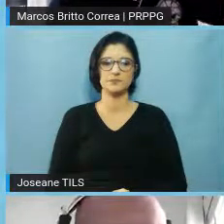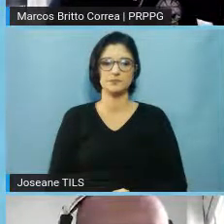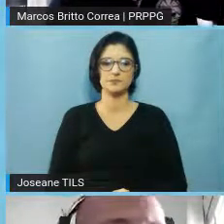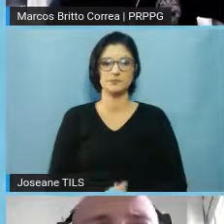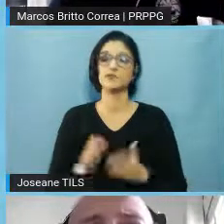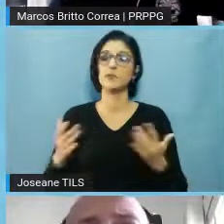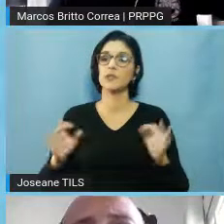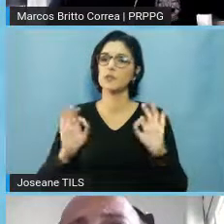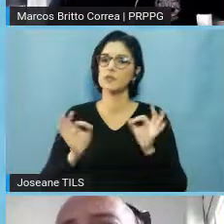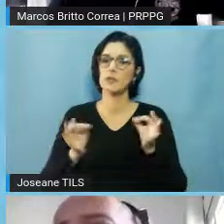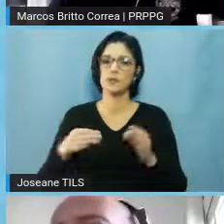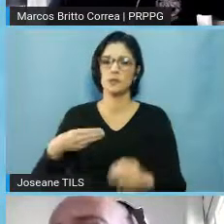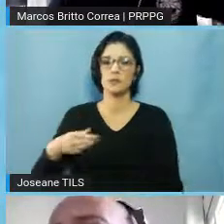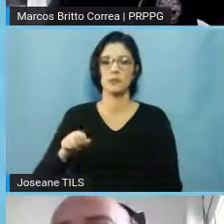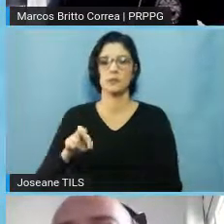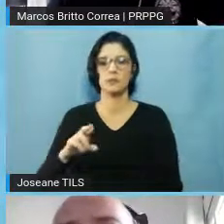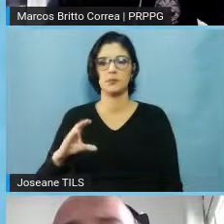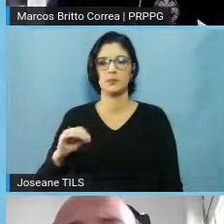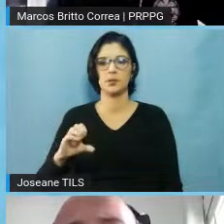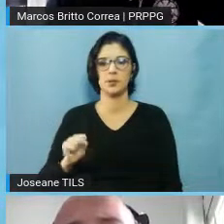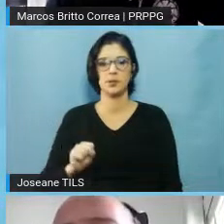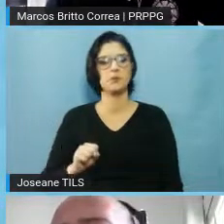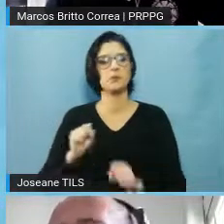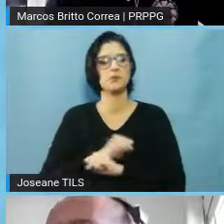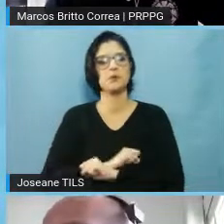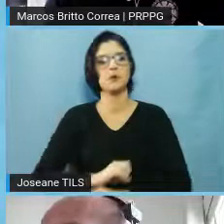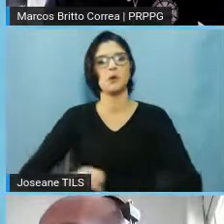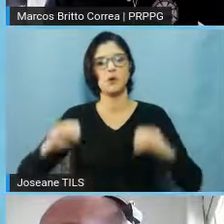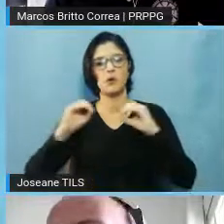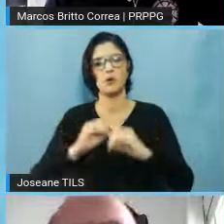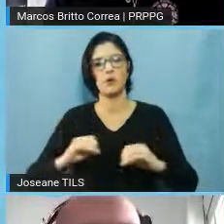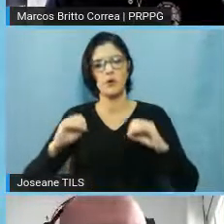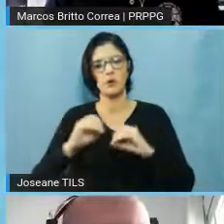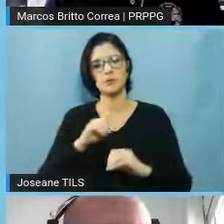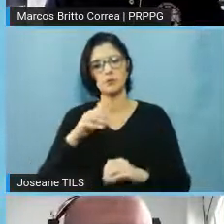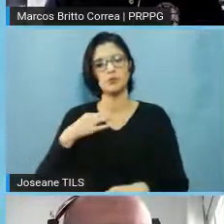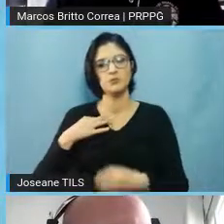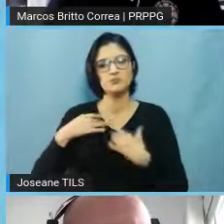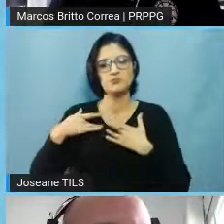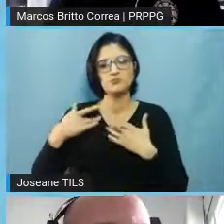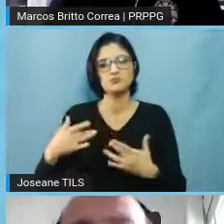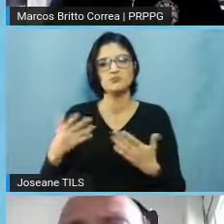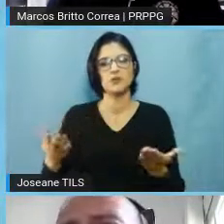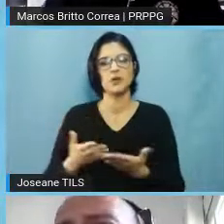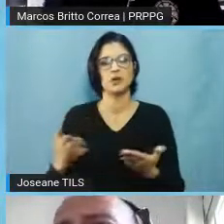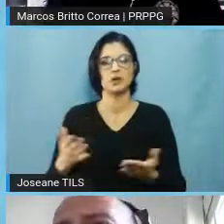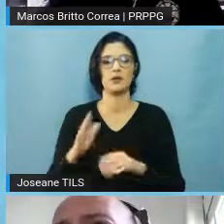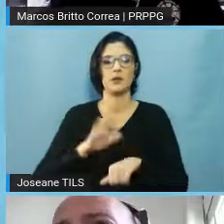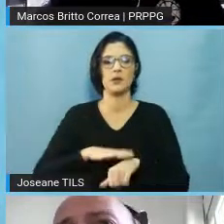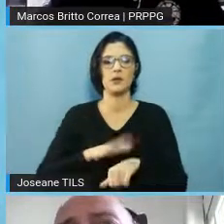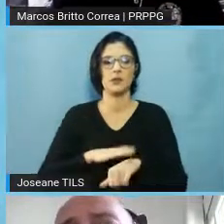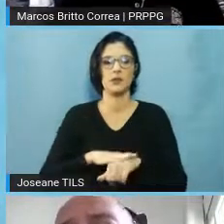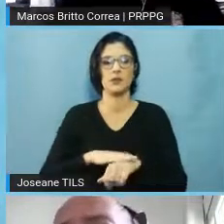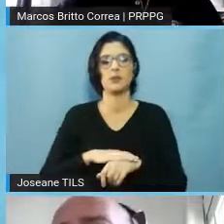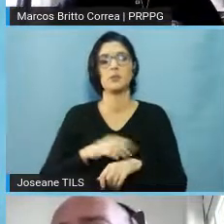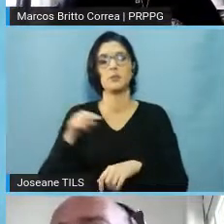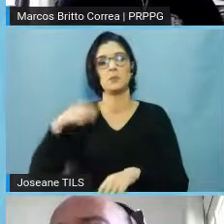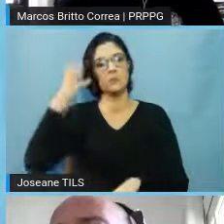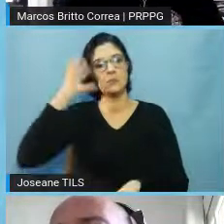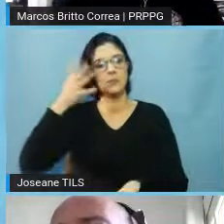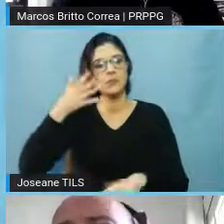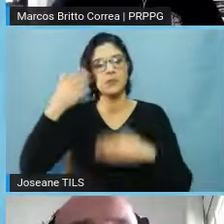Exatamente, Marcos, muito obrigado pela sua disponibilidade, pelo teu tempo, a palestra, a apresentação muito elucidativa, né,